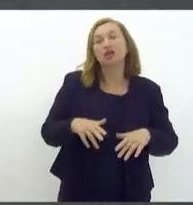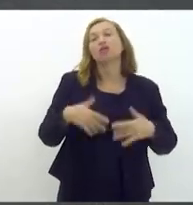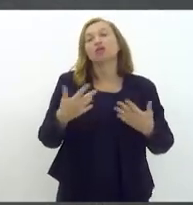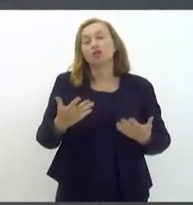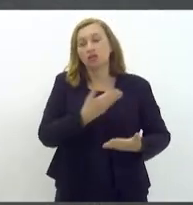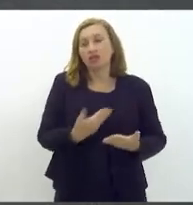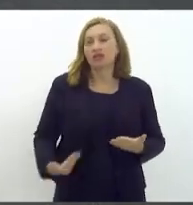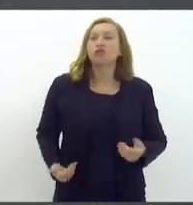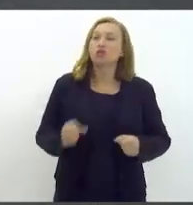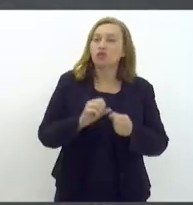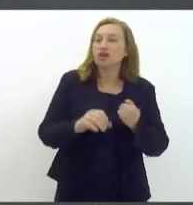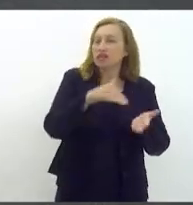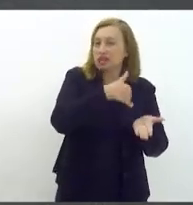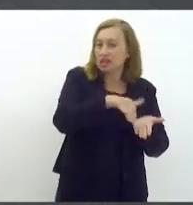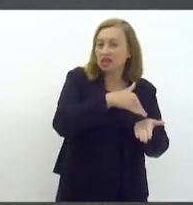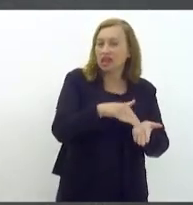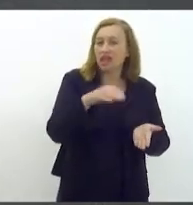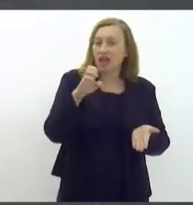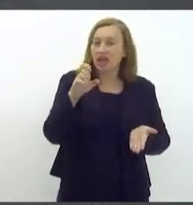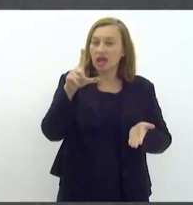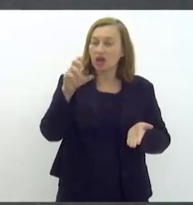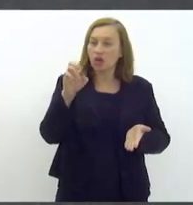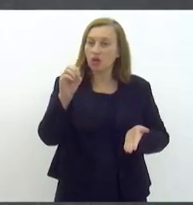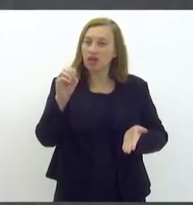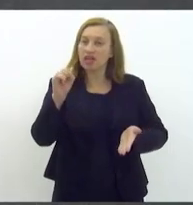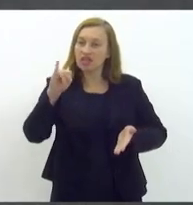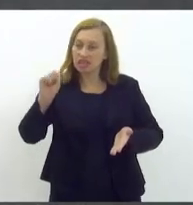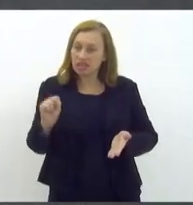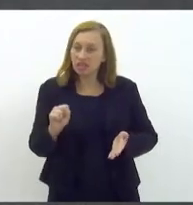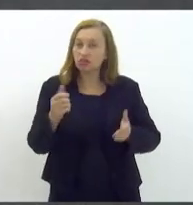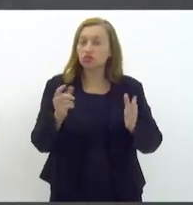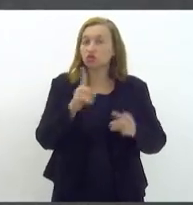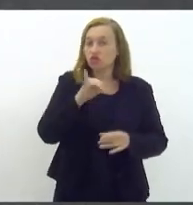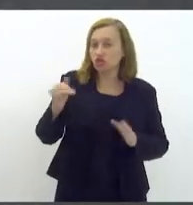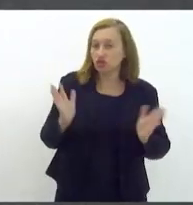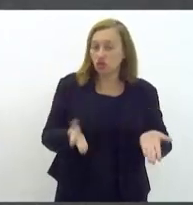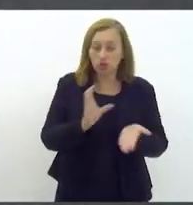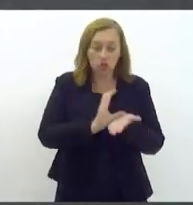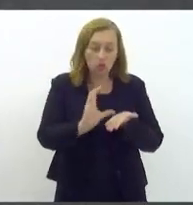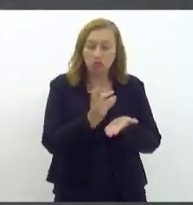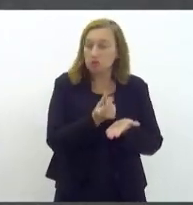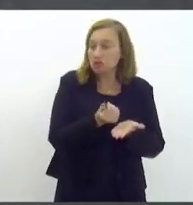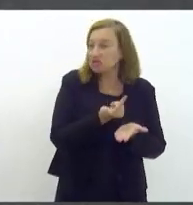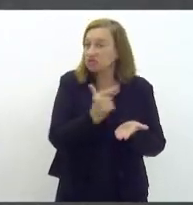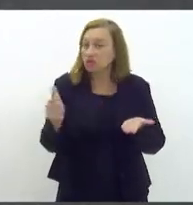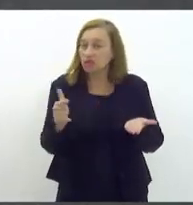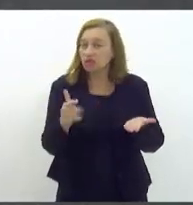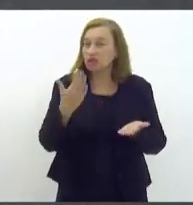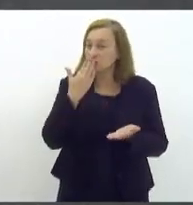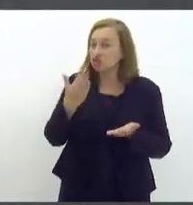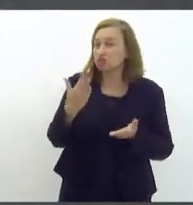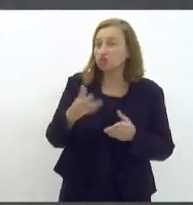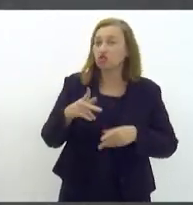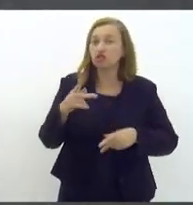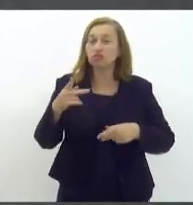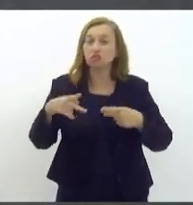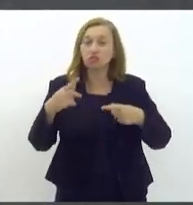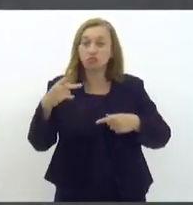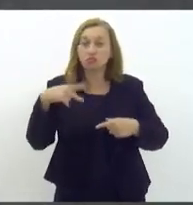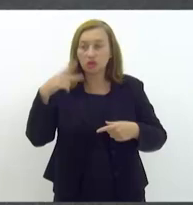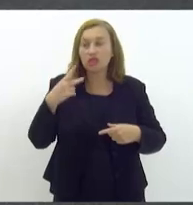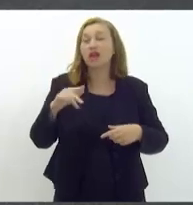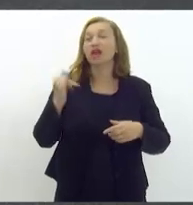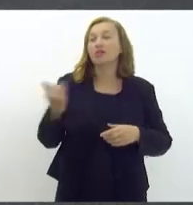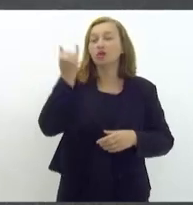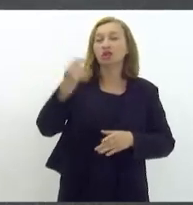faz com a secretária Heloísa, no dia de hoje, que não tem orçamento que garanta esse tipo de política. então é importante